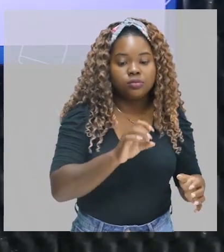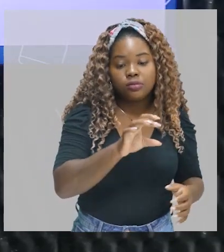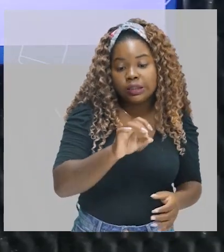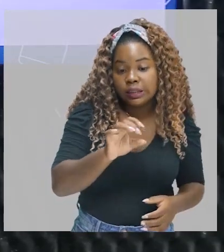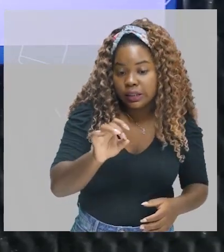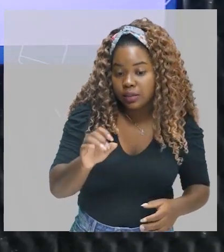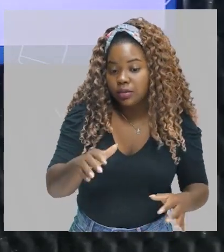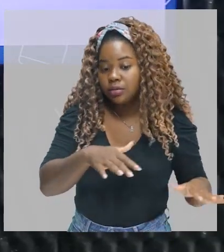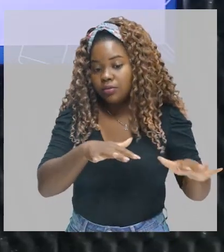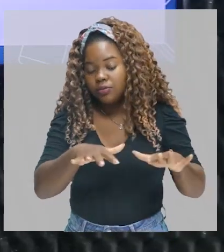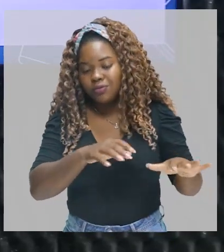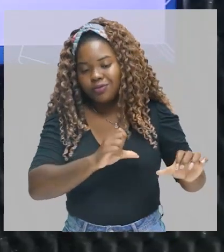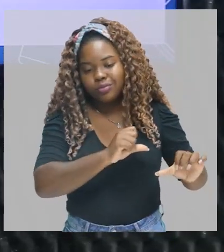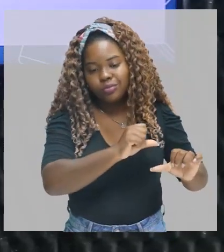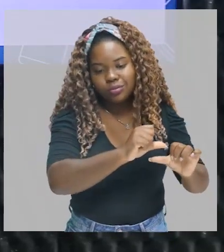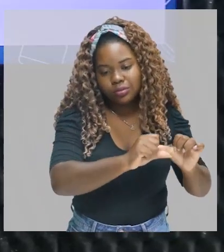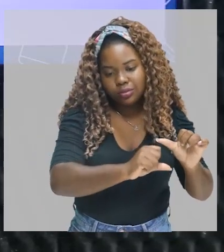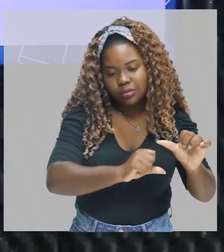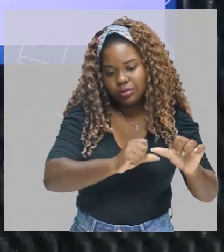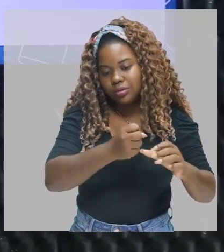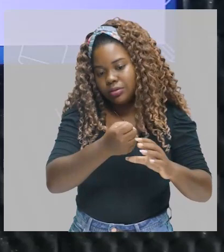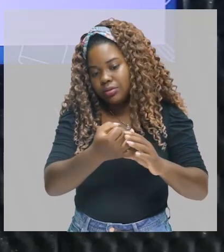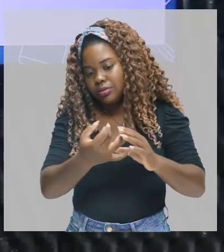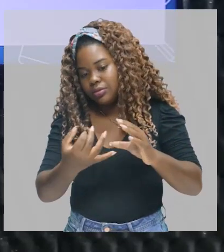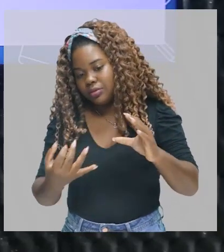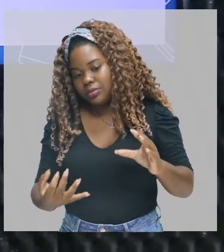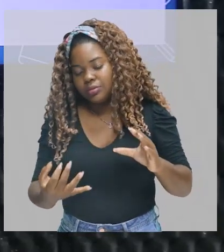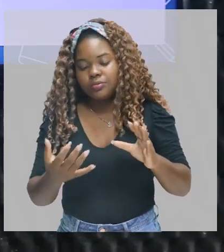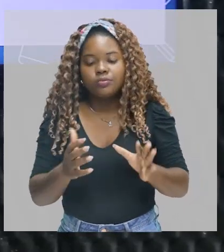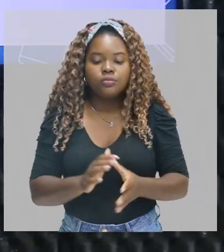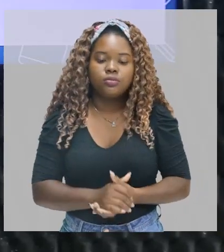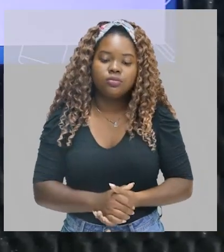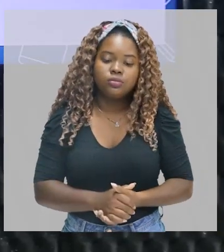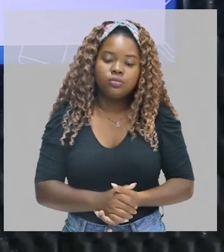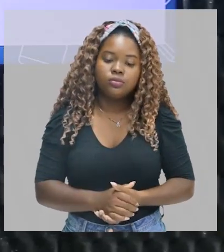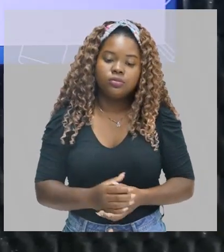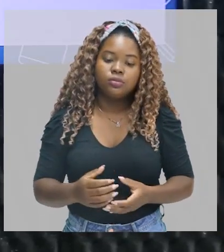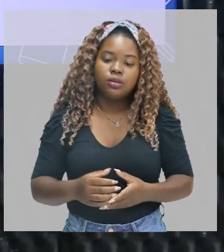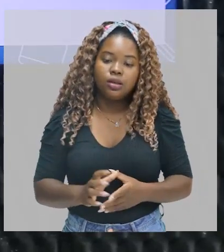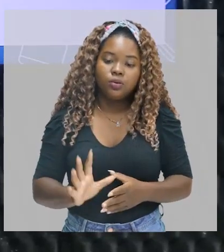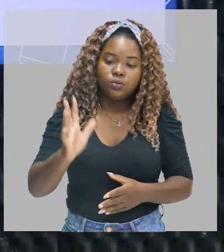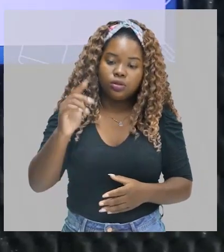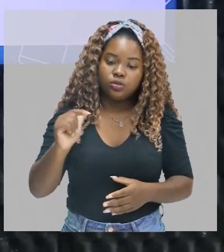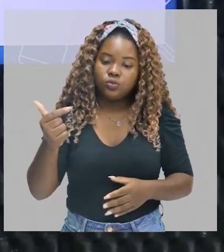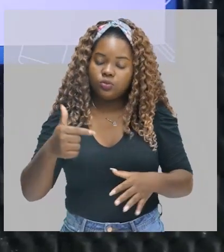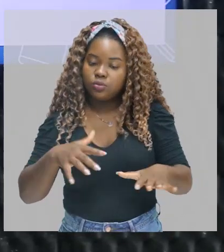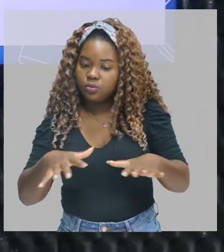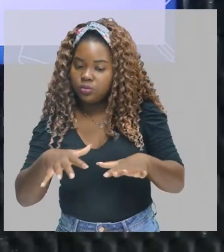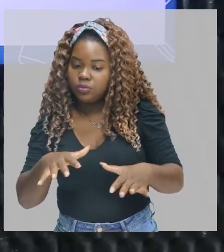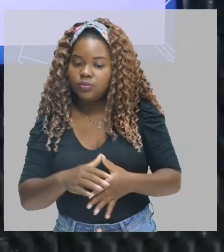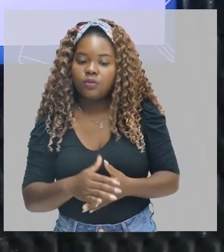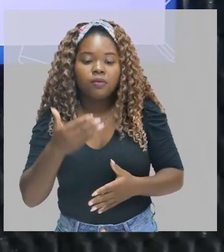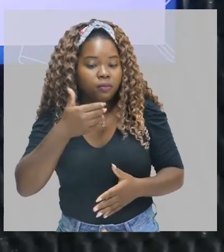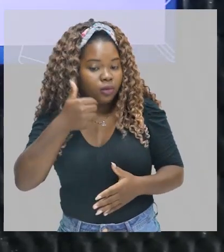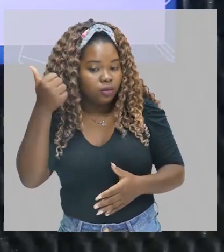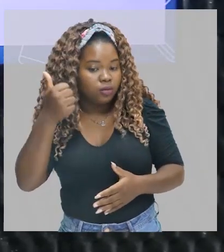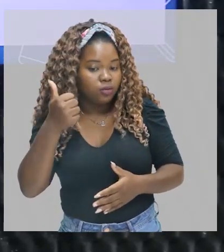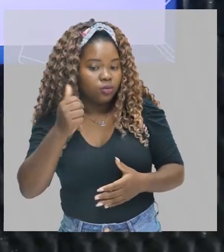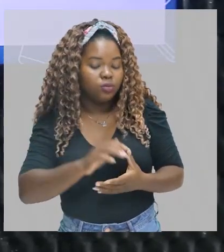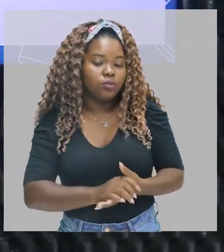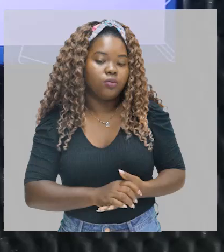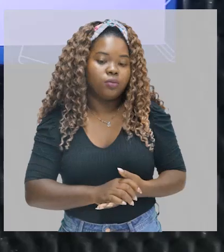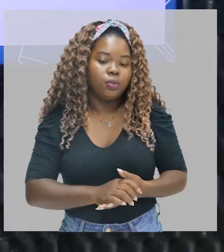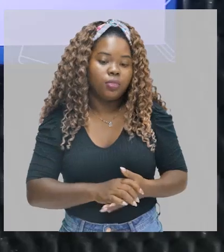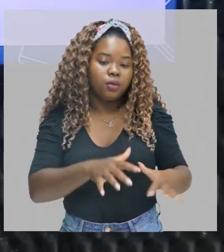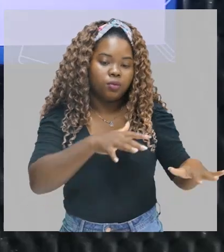eles já vão mudando as características. E aí, nasce um outro movimento. Por isso que é melhor movimento